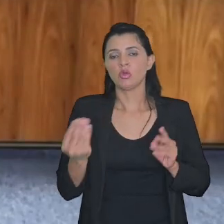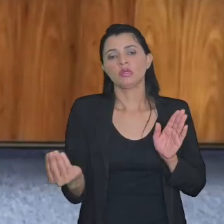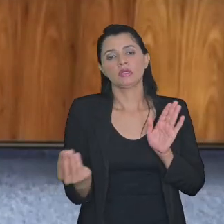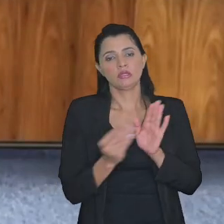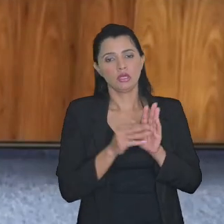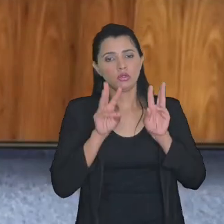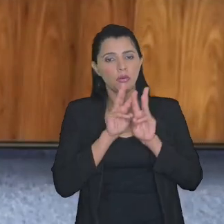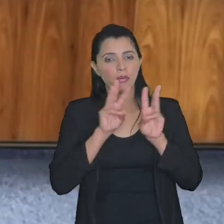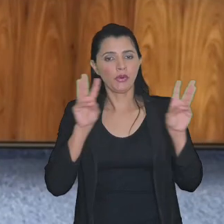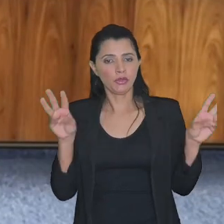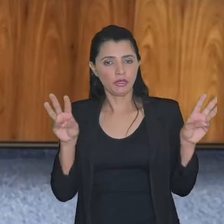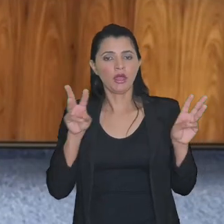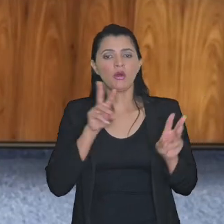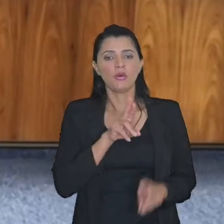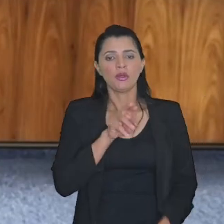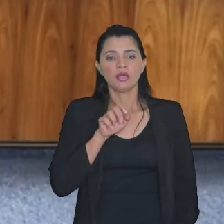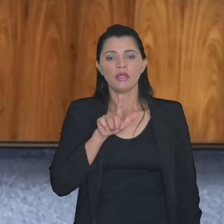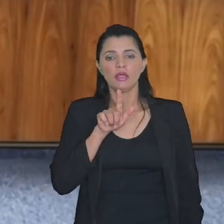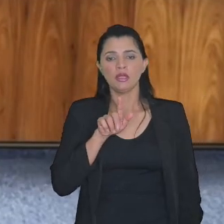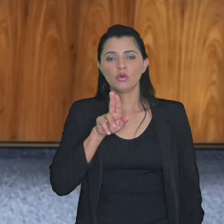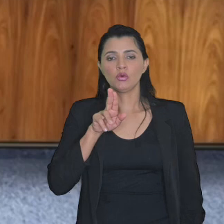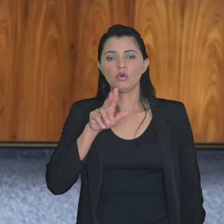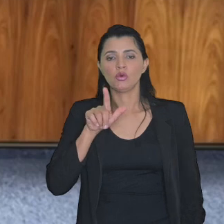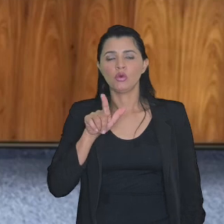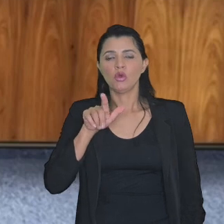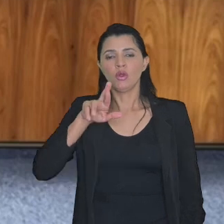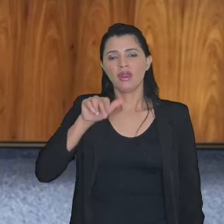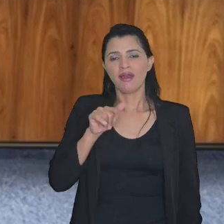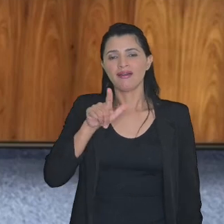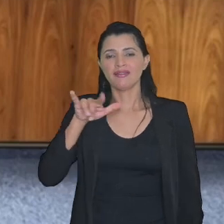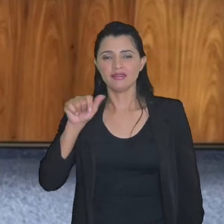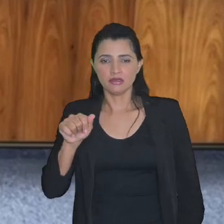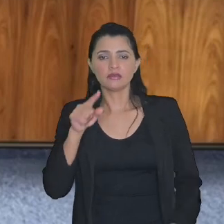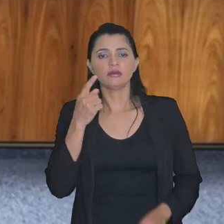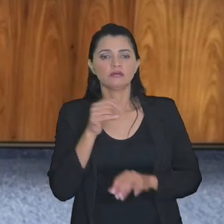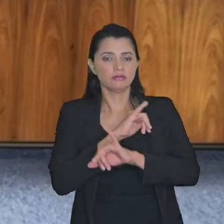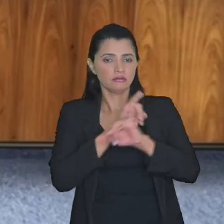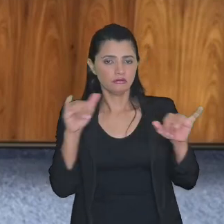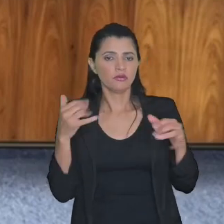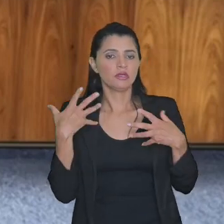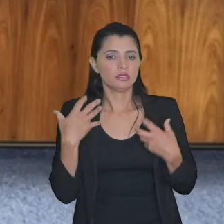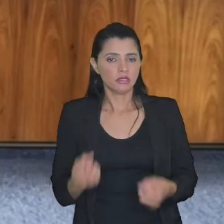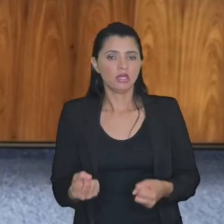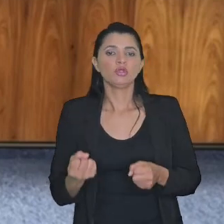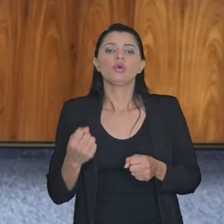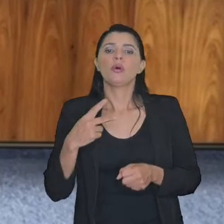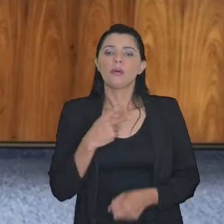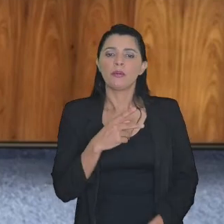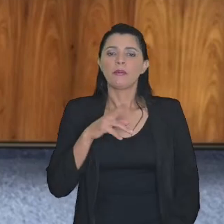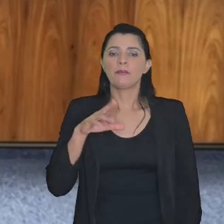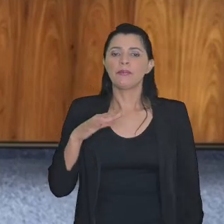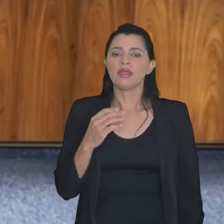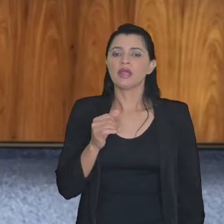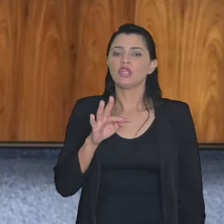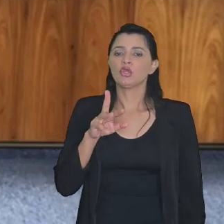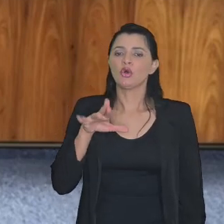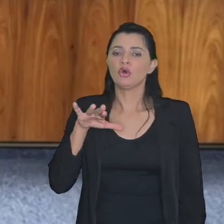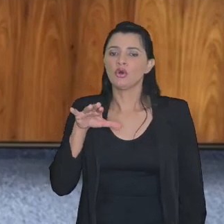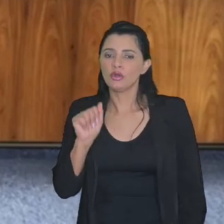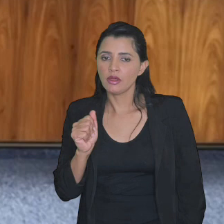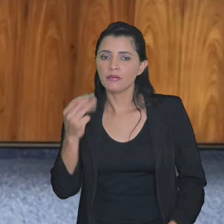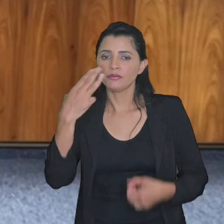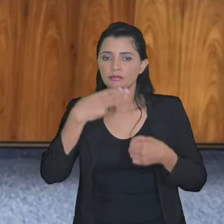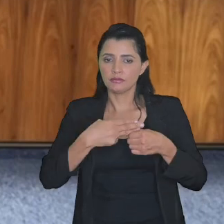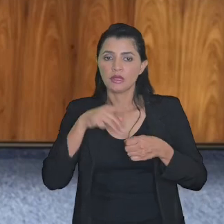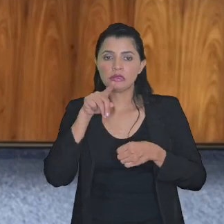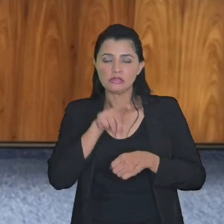portal regularize divulgadas em que foram aceitos precatórios municipais nesse caso a gente também